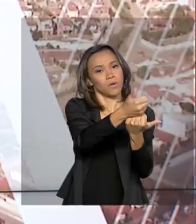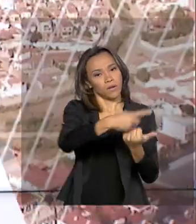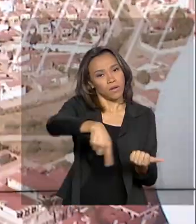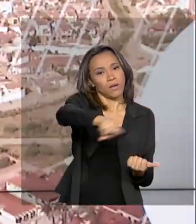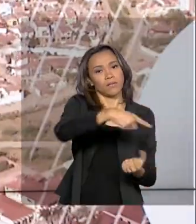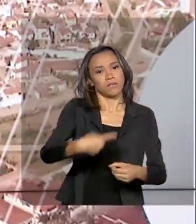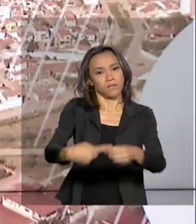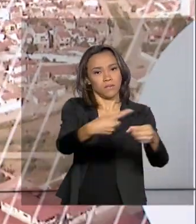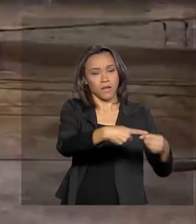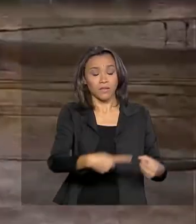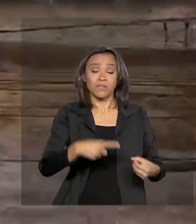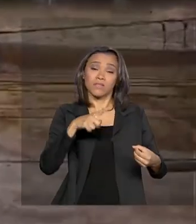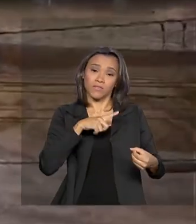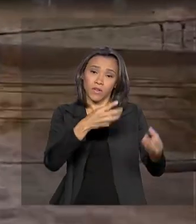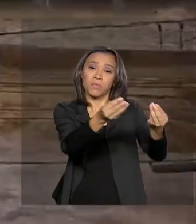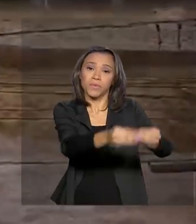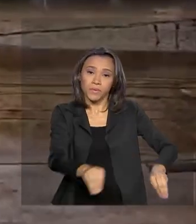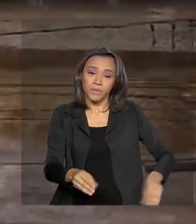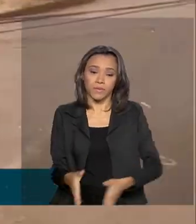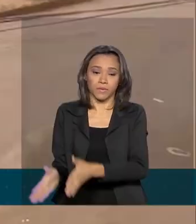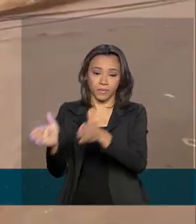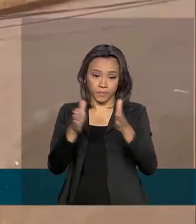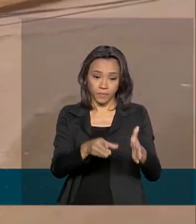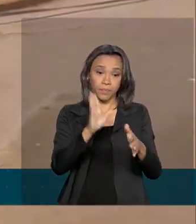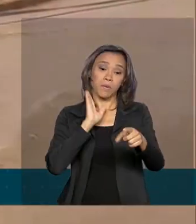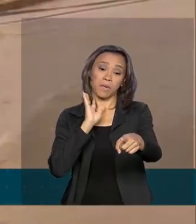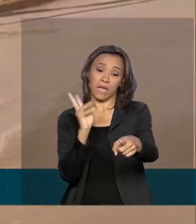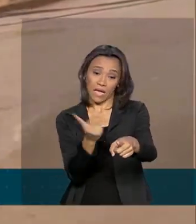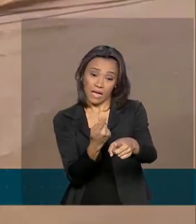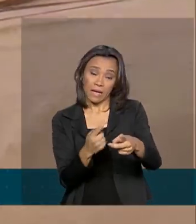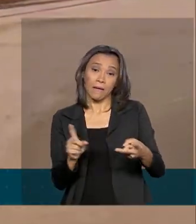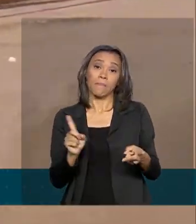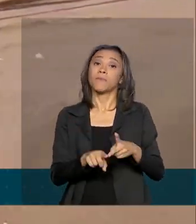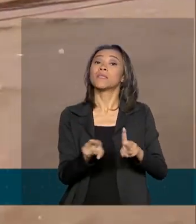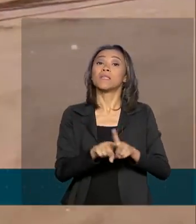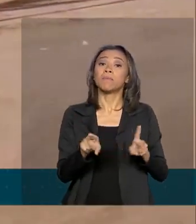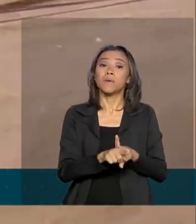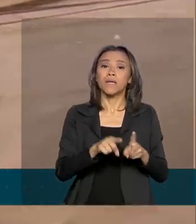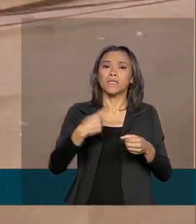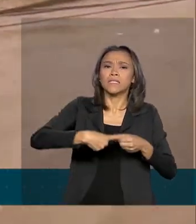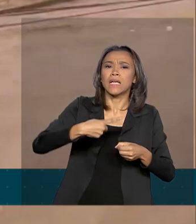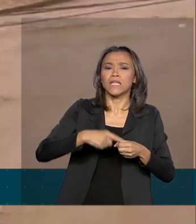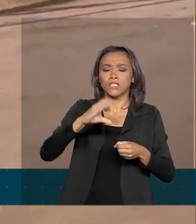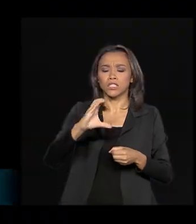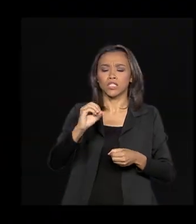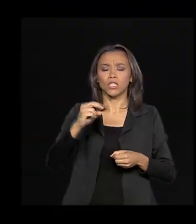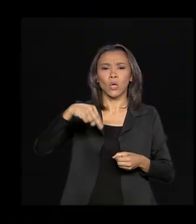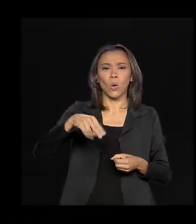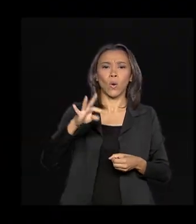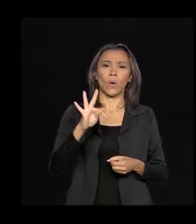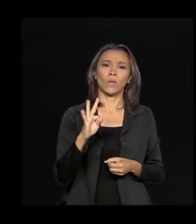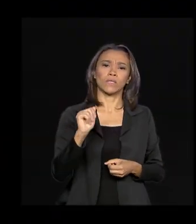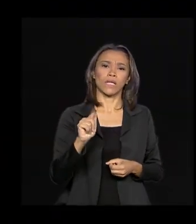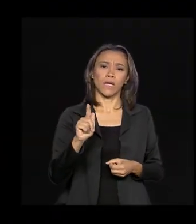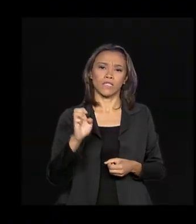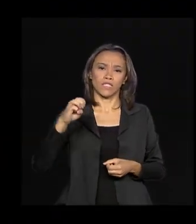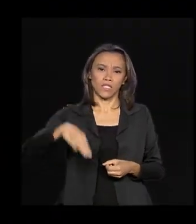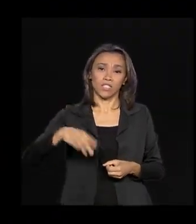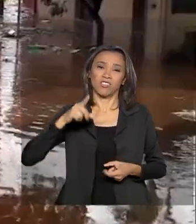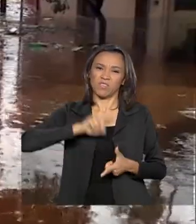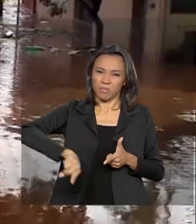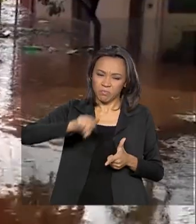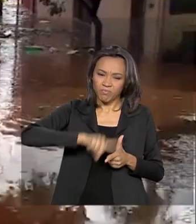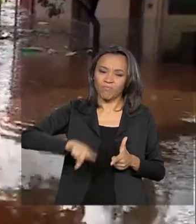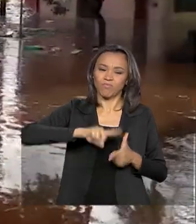chuvas. Belo Horizonte e Contagem foram atingidas por enxurradas e alagamentos. Em apenas 40